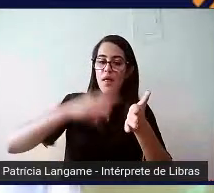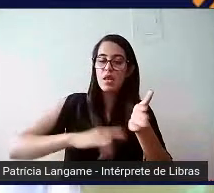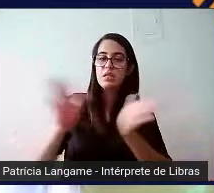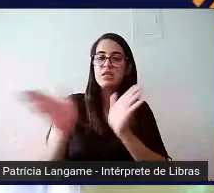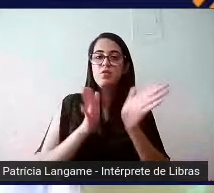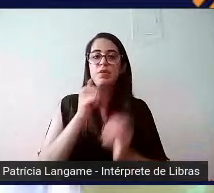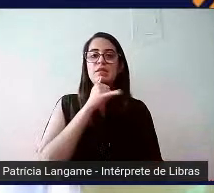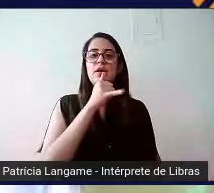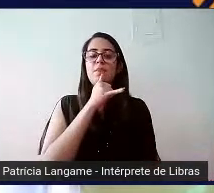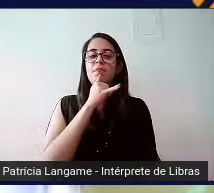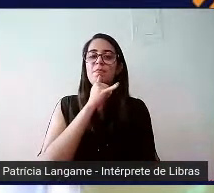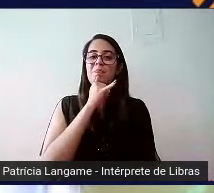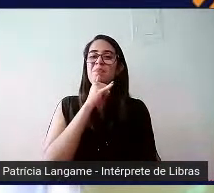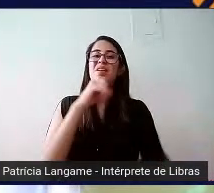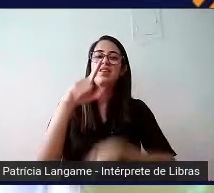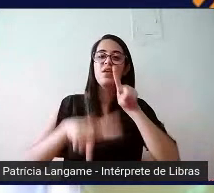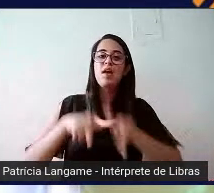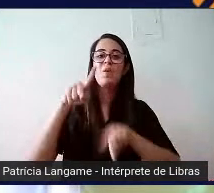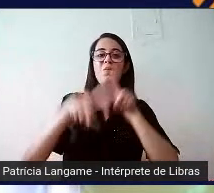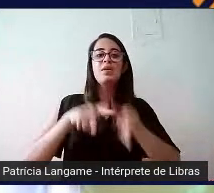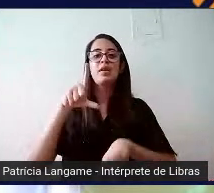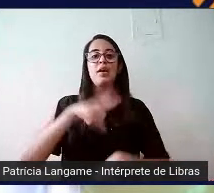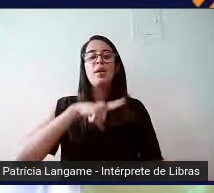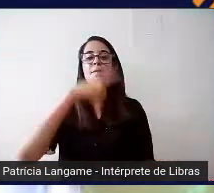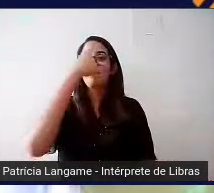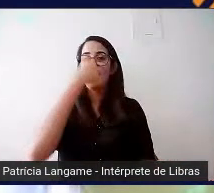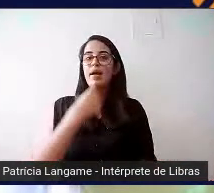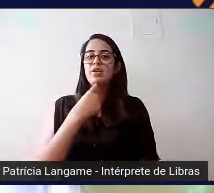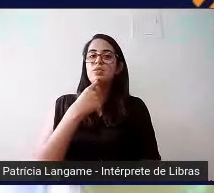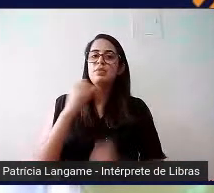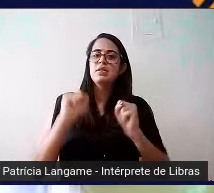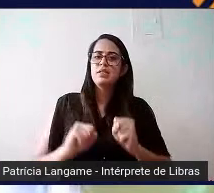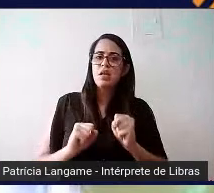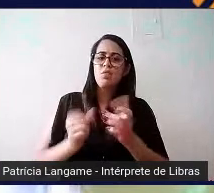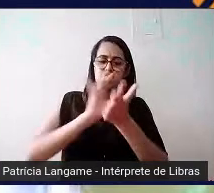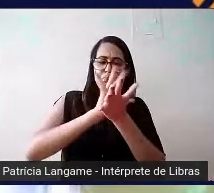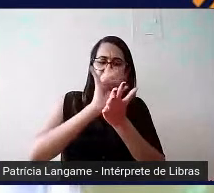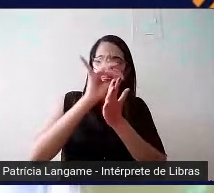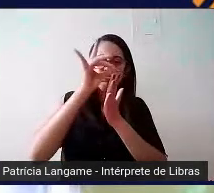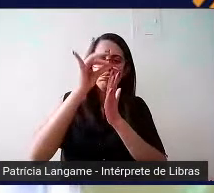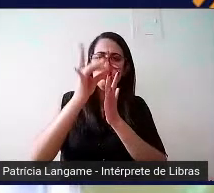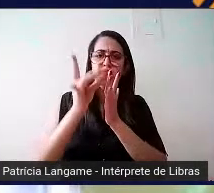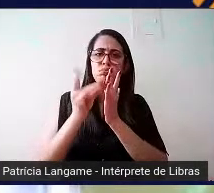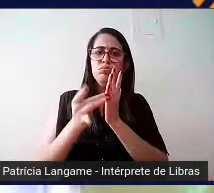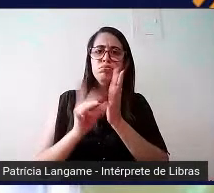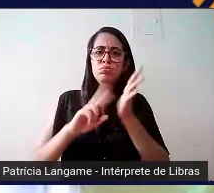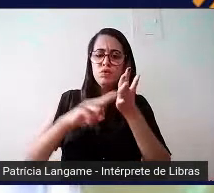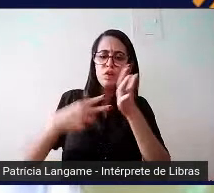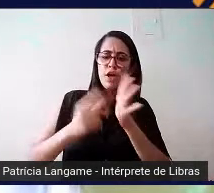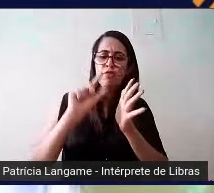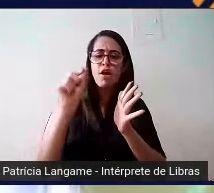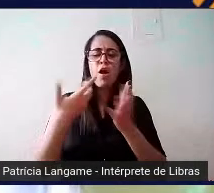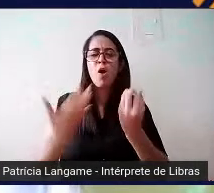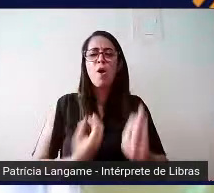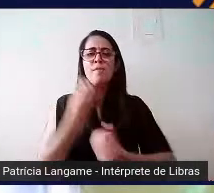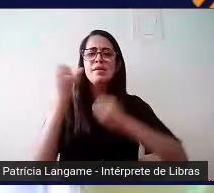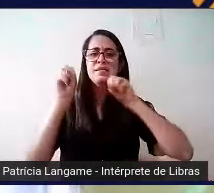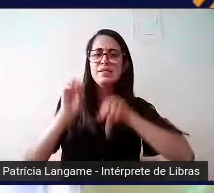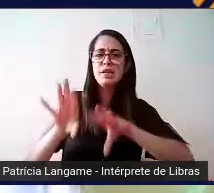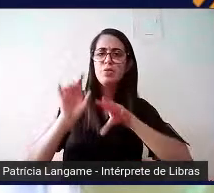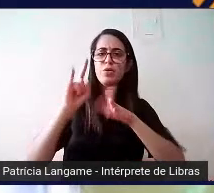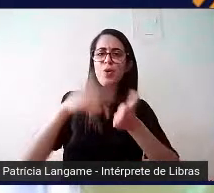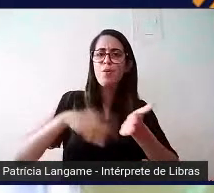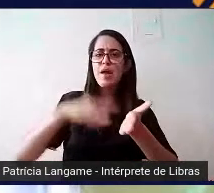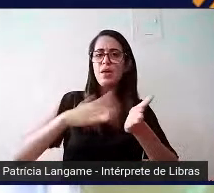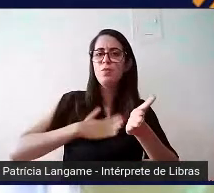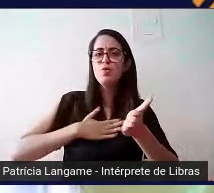o material que tem em imagens, precisa conter a descrição delas, mas como é que eu faço isso? Como é que eu insiro isso num documento? E o meu